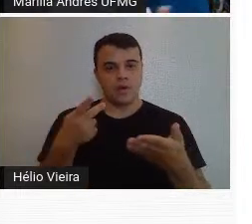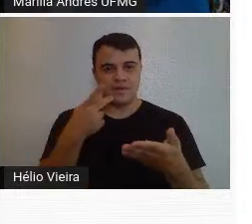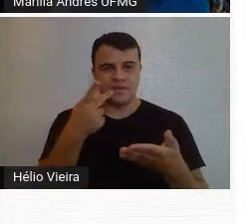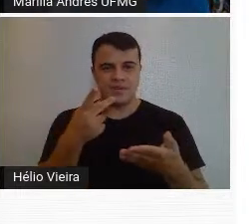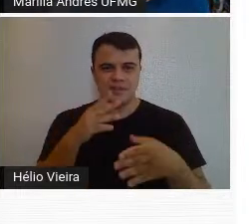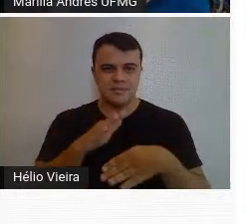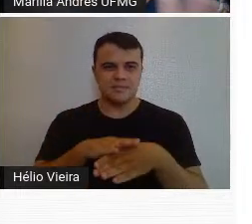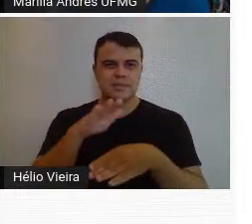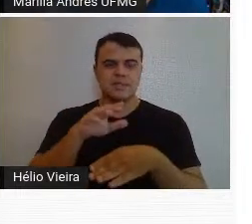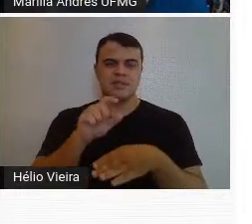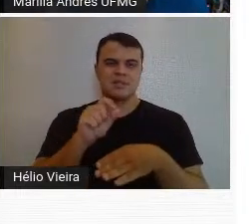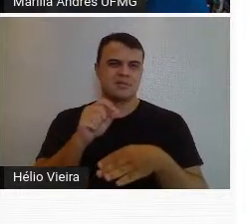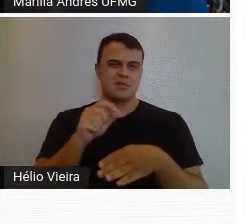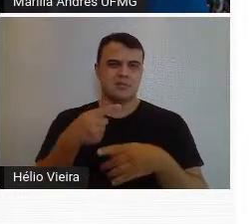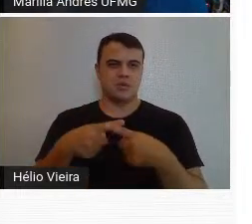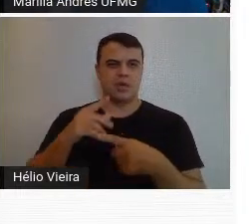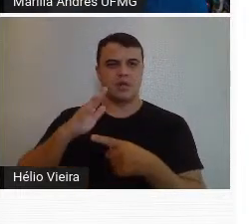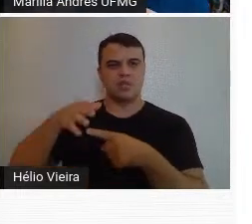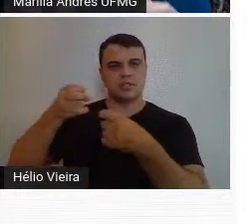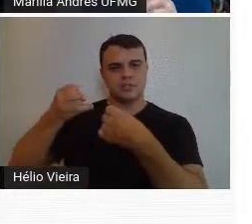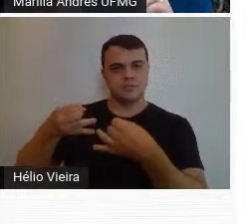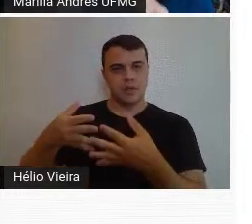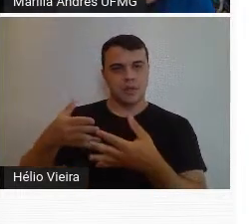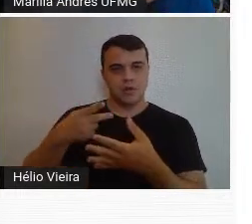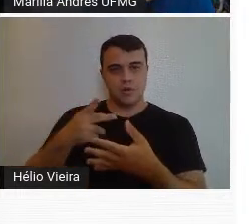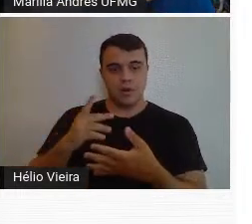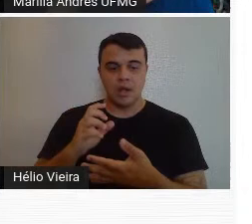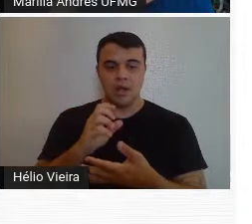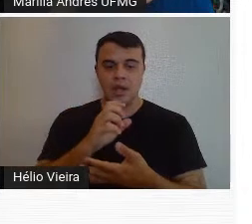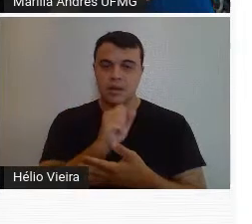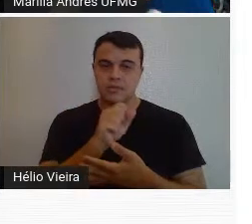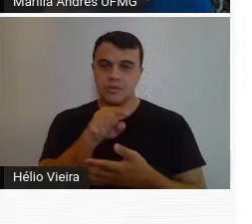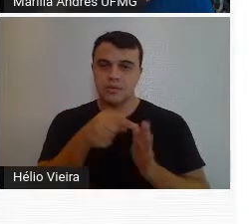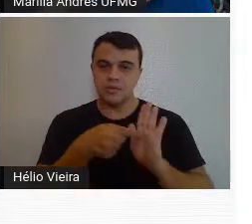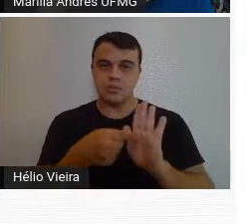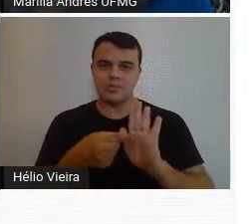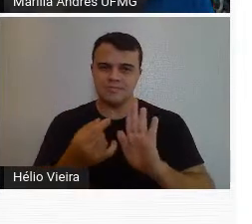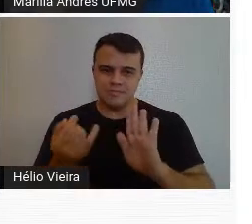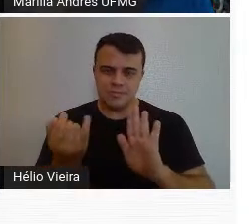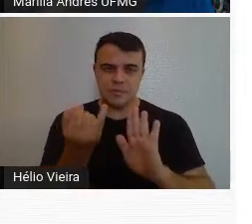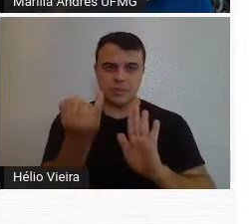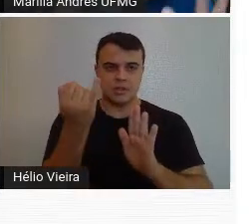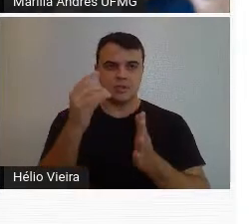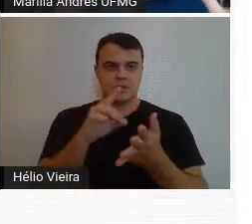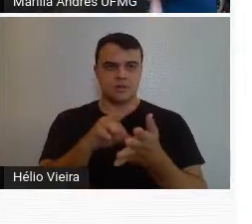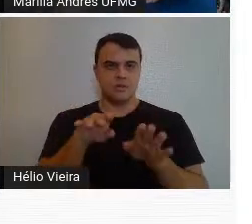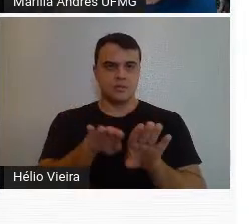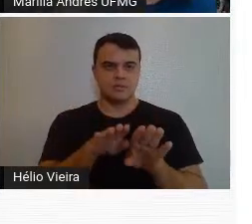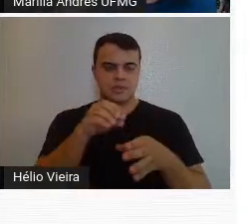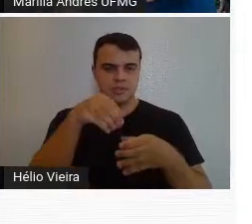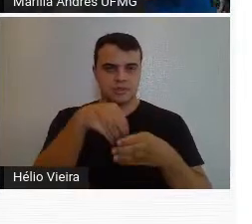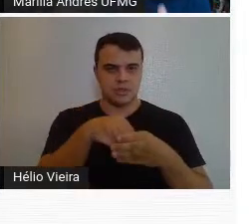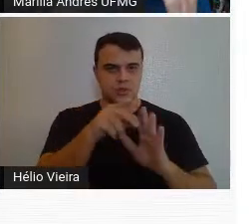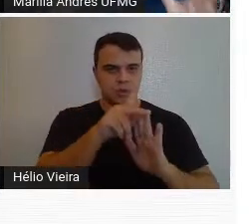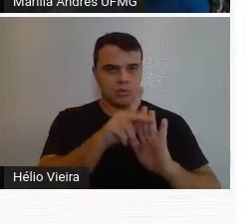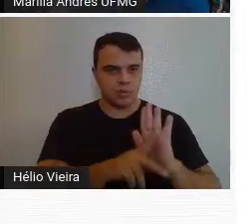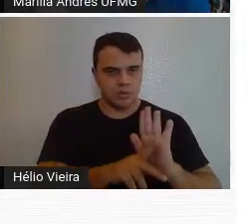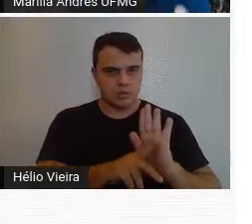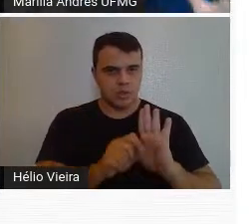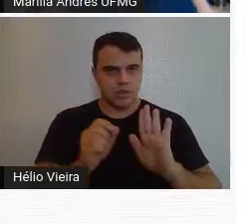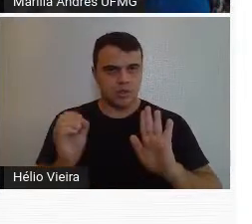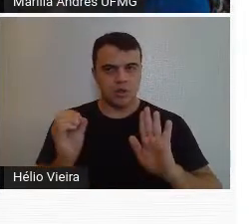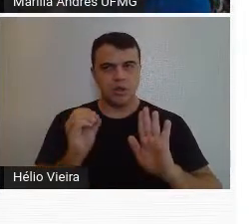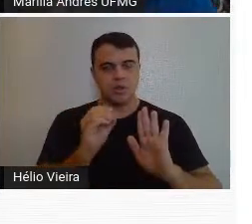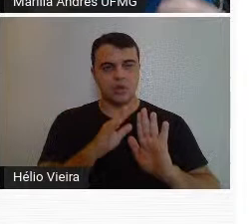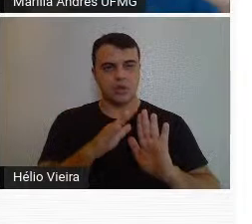mais muito, porque Carol já falou, e vou passar rapidinho, só para mostrar que foi importante também dentro do projeto de modernização